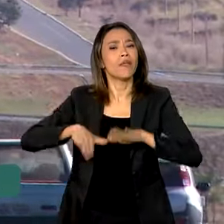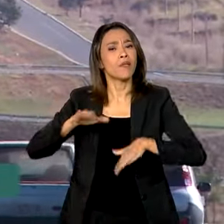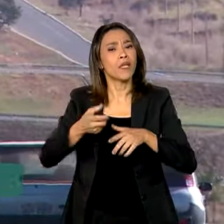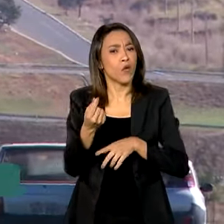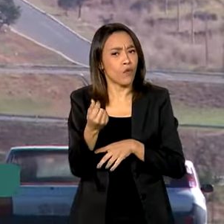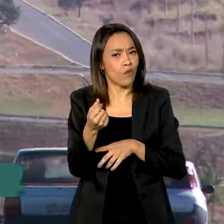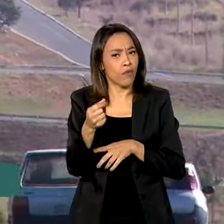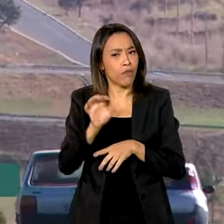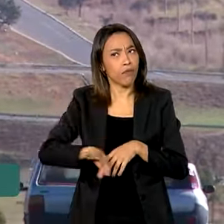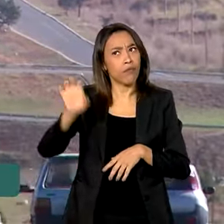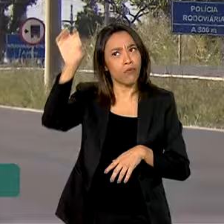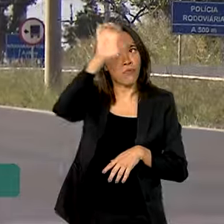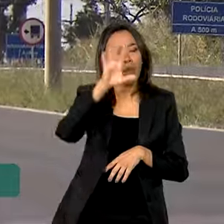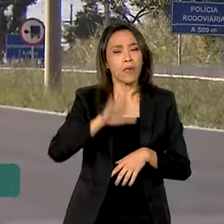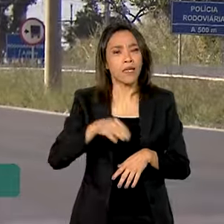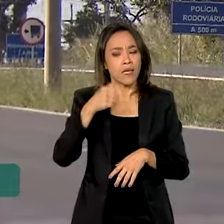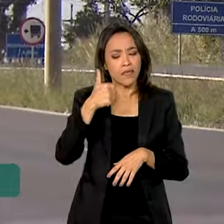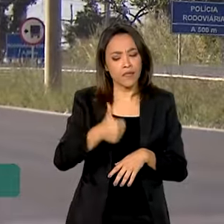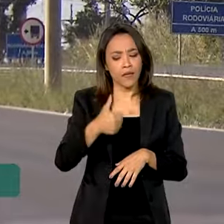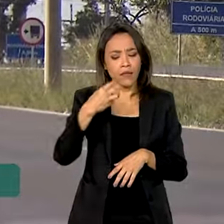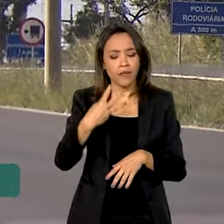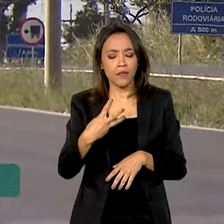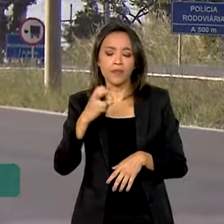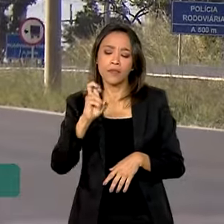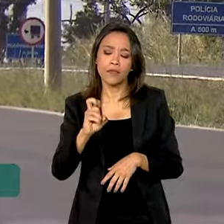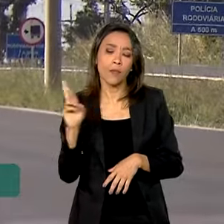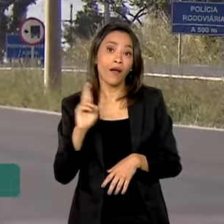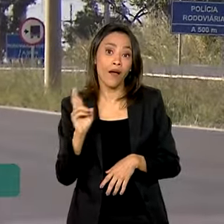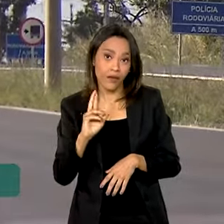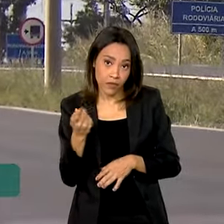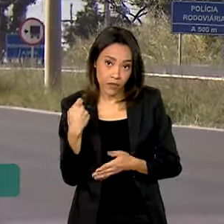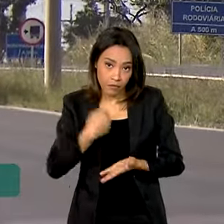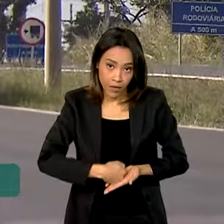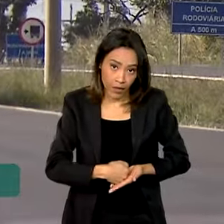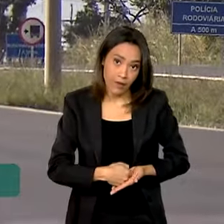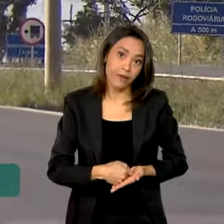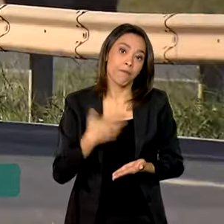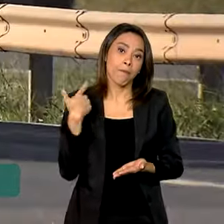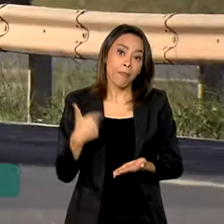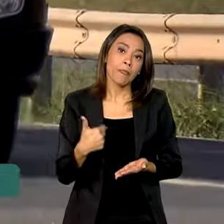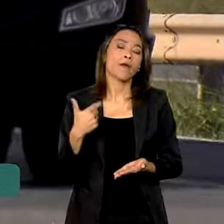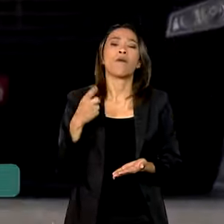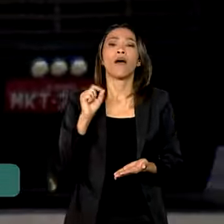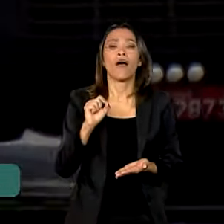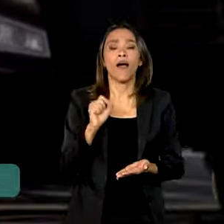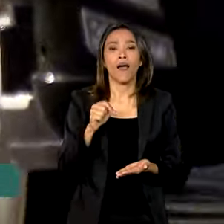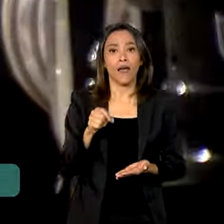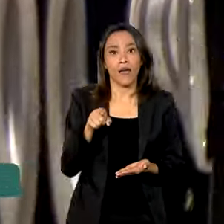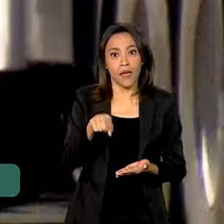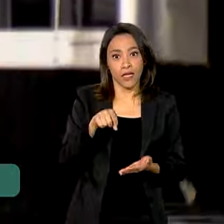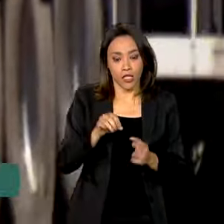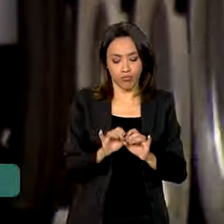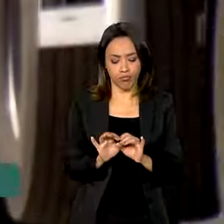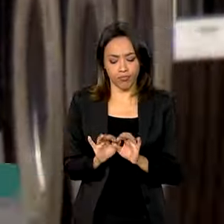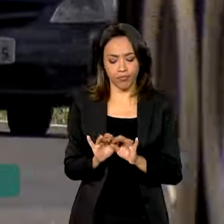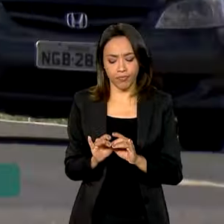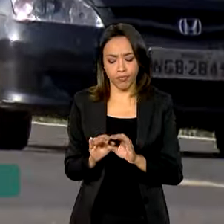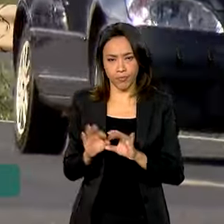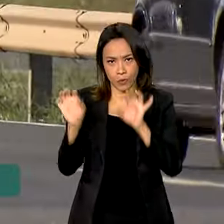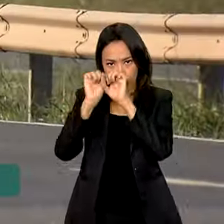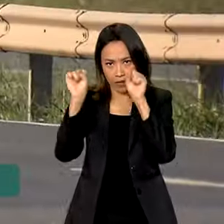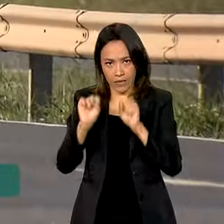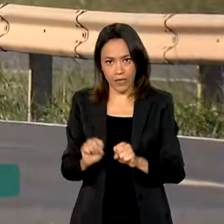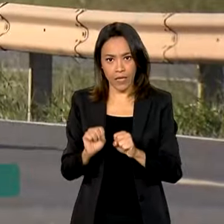mas é uma média de R$ 135,00. E quem verifica o cumprimento dessa medida são os sistemas eletrônicos dos